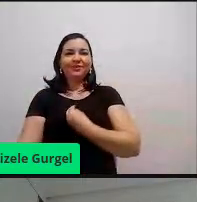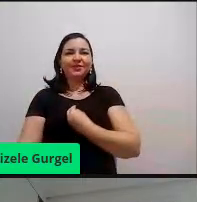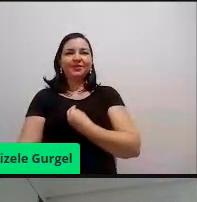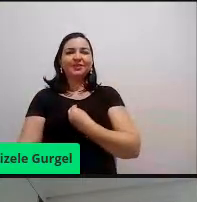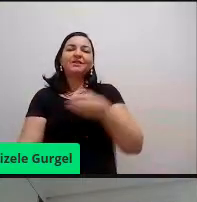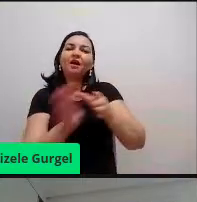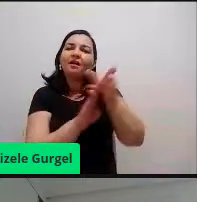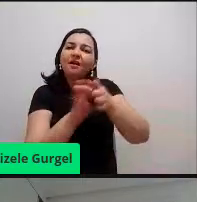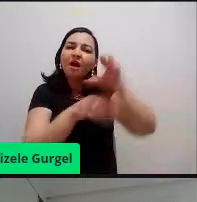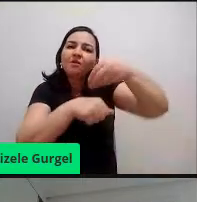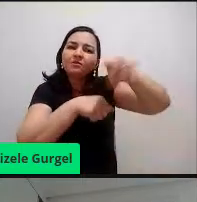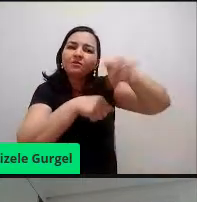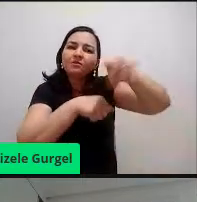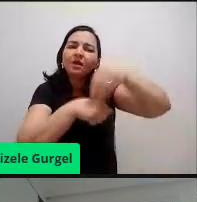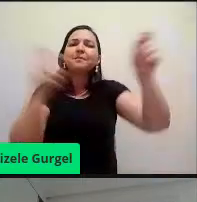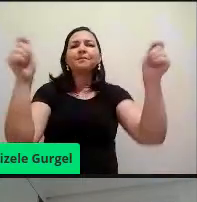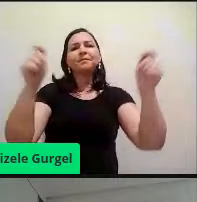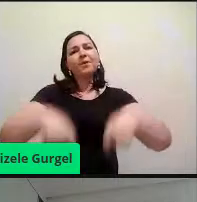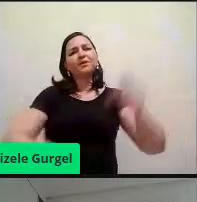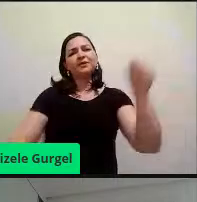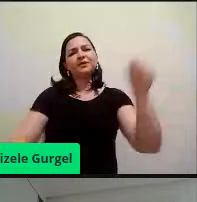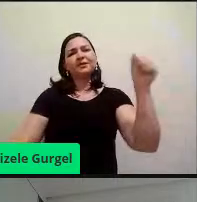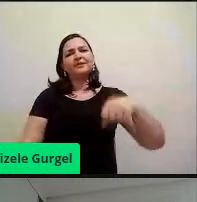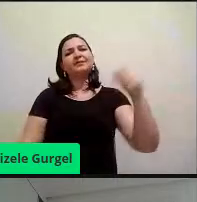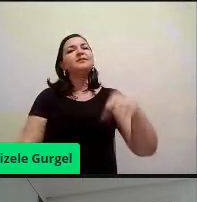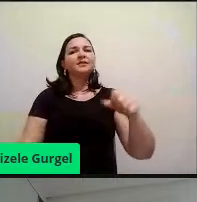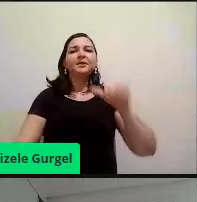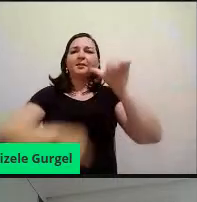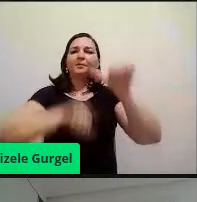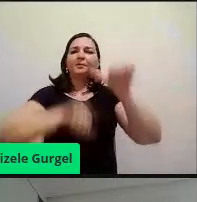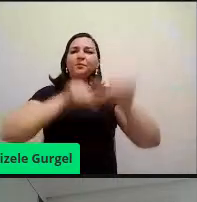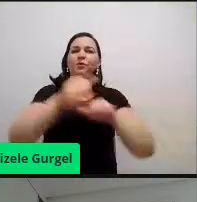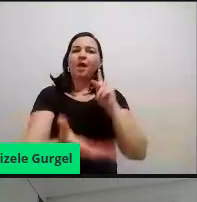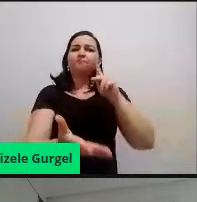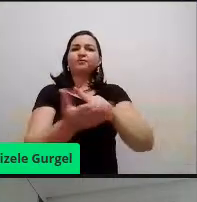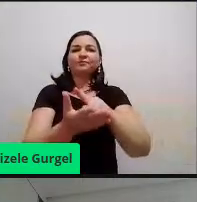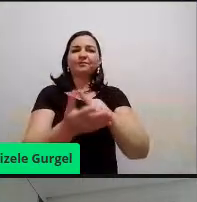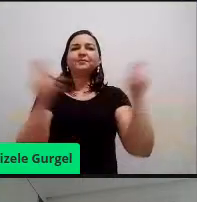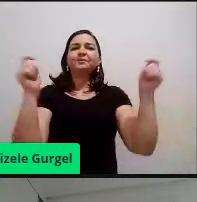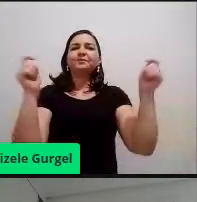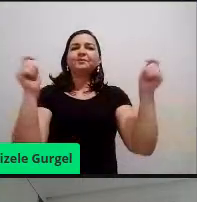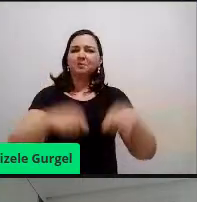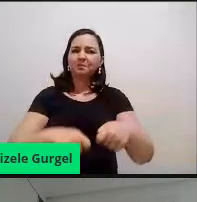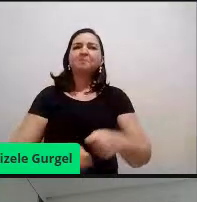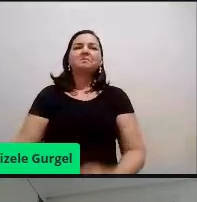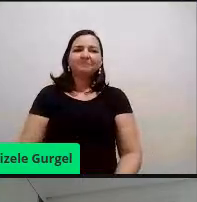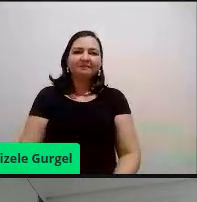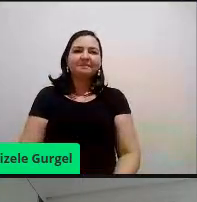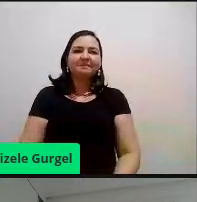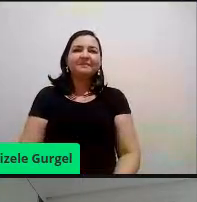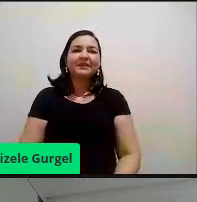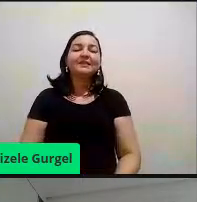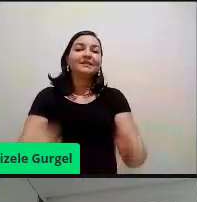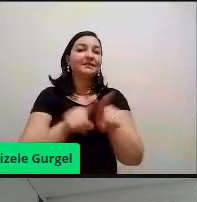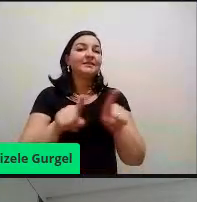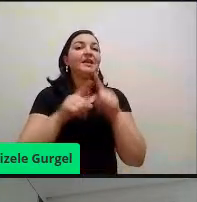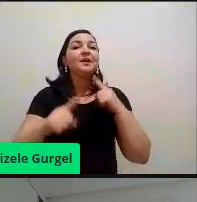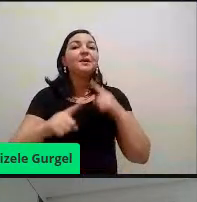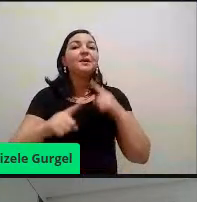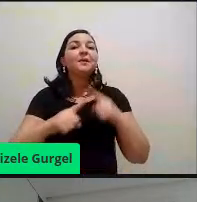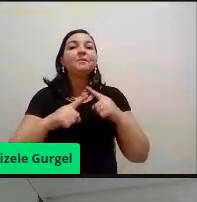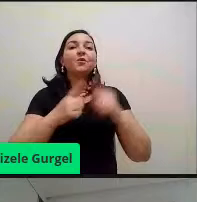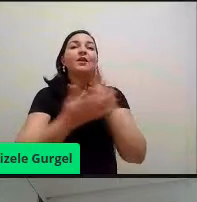de que é possível fazer algo real, né, eu digo mudanças realistas, porque muito, muitas